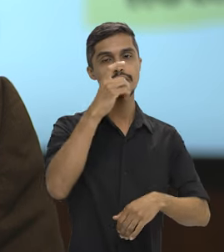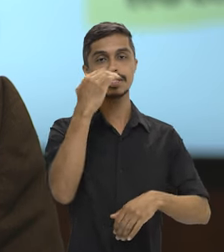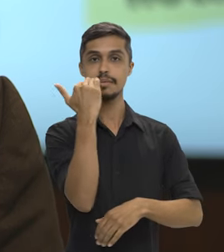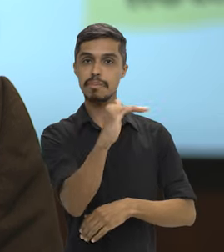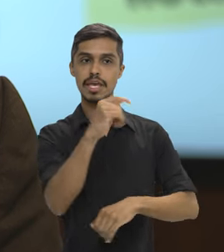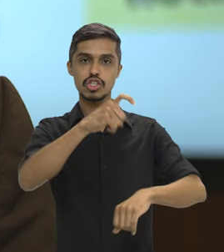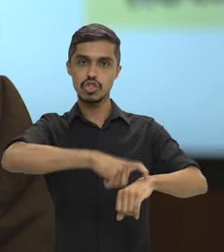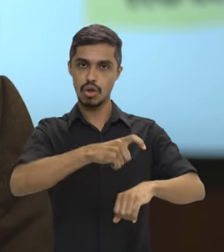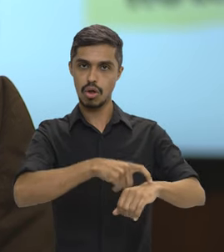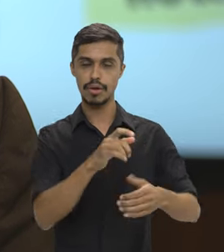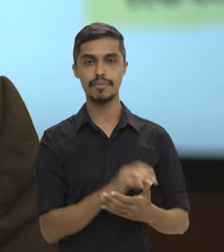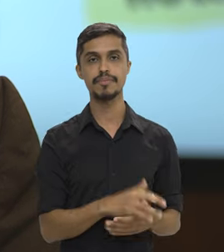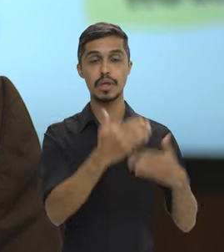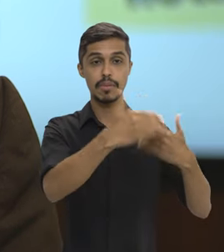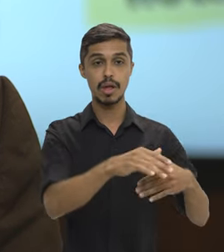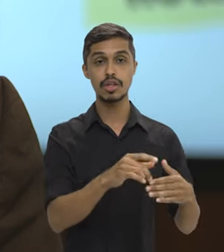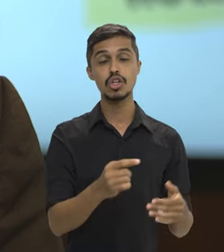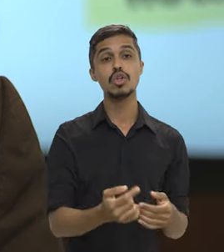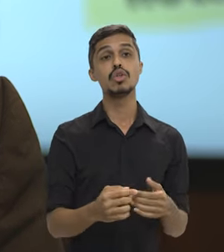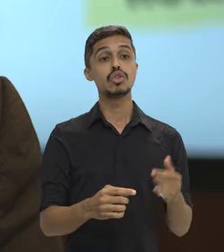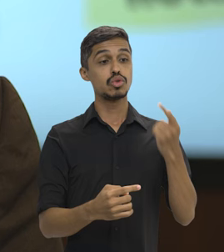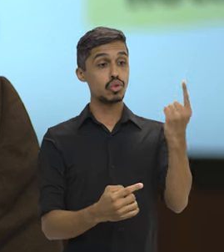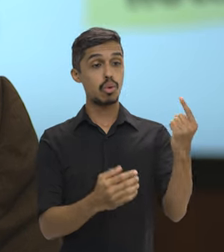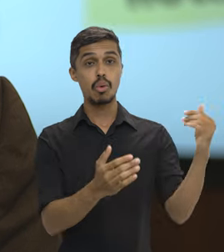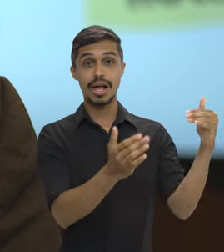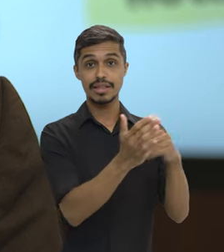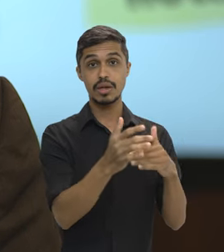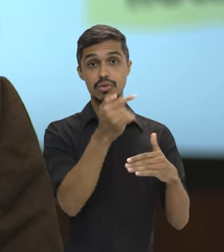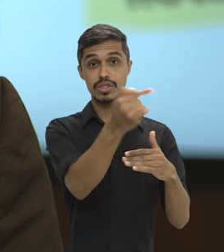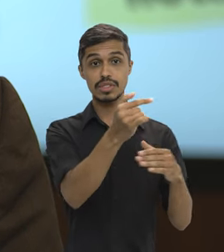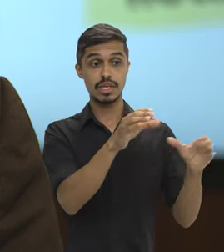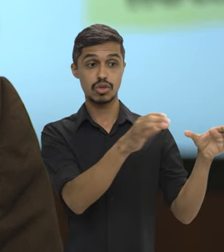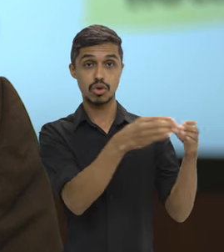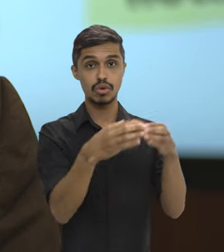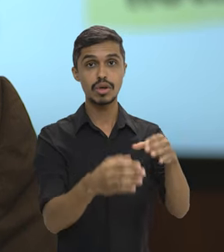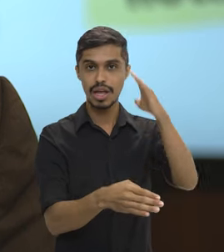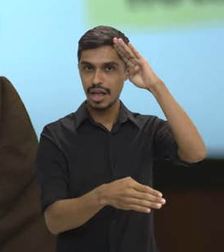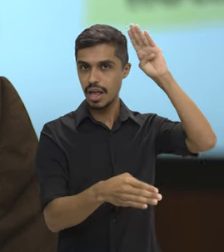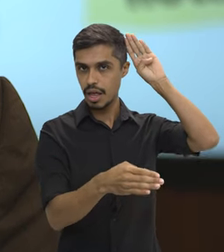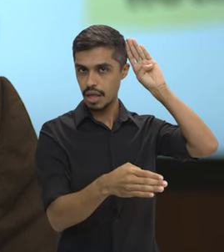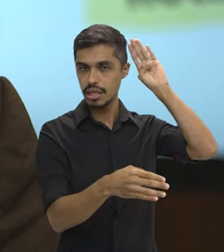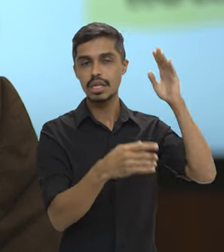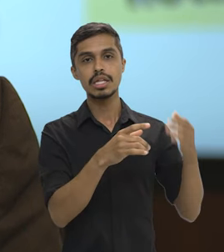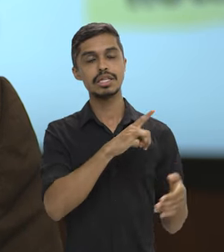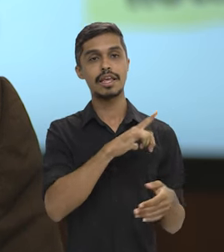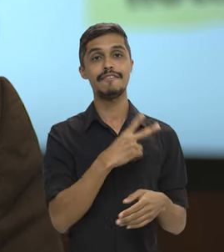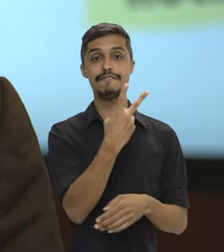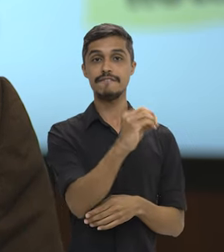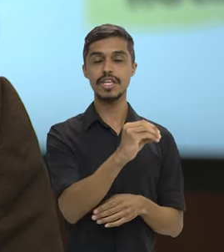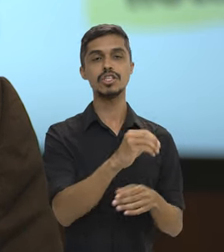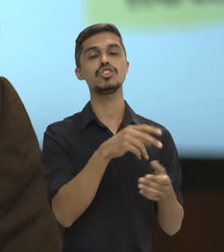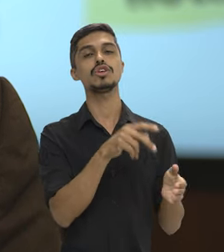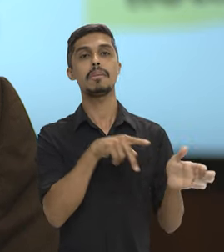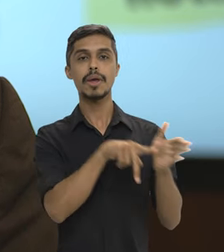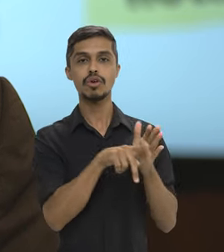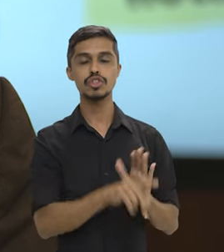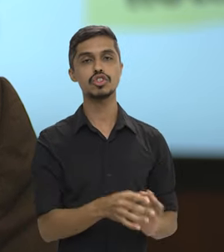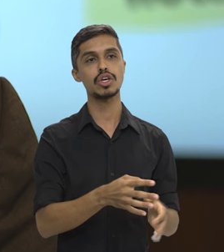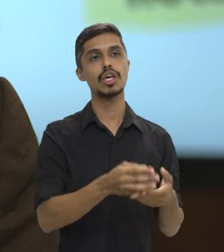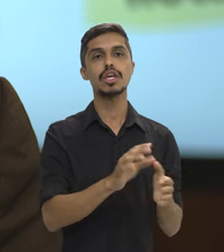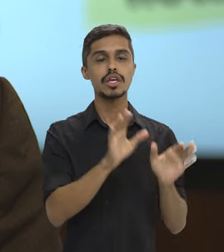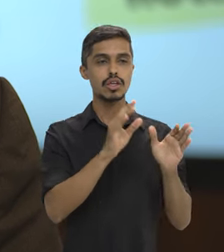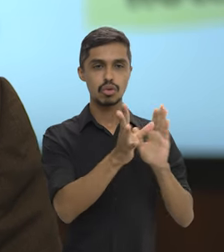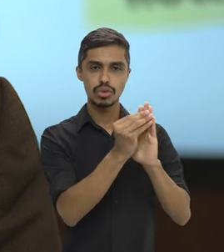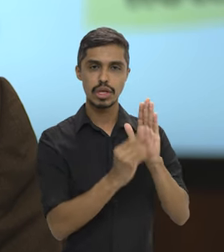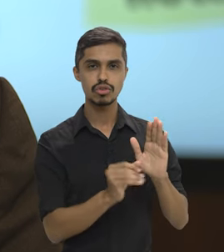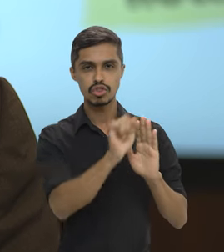prova, tá? Do bloco 1 ao 7, que são os blocos de nível superior, nós vamos ter 20 questões de conhecimento gerais